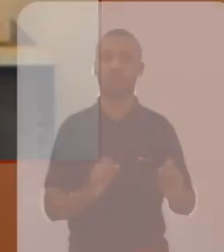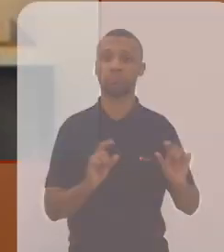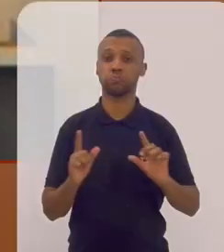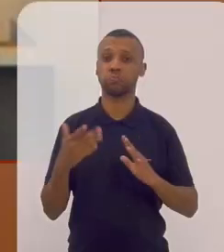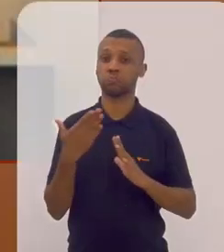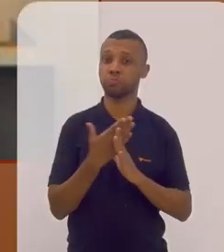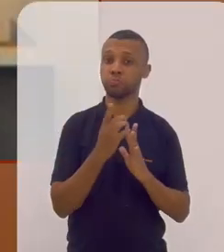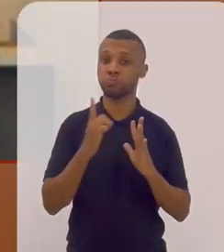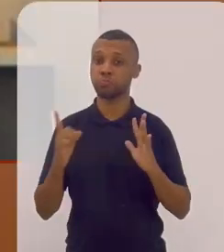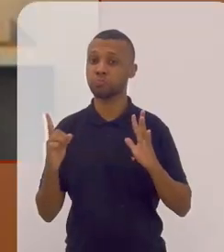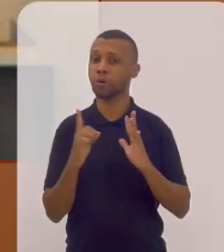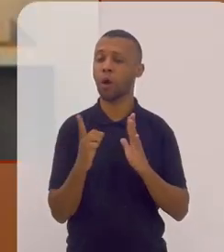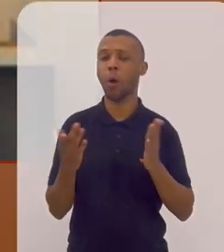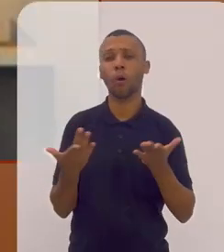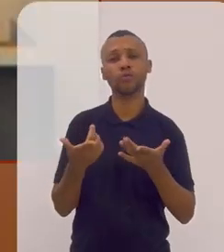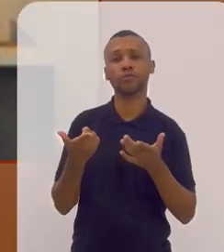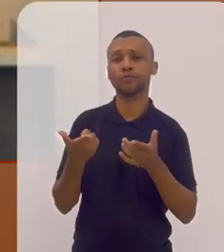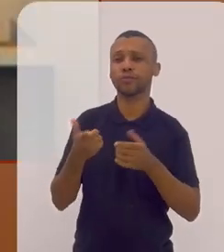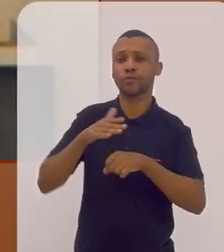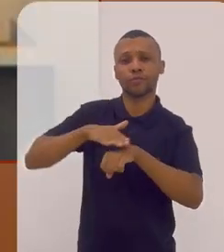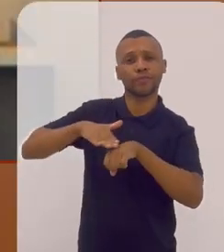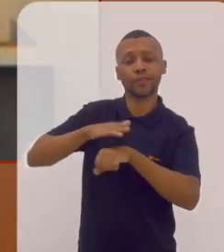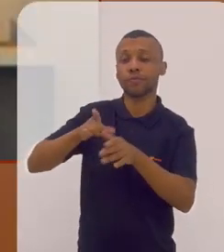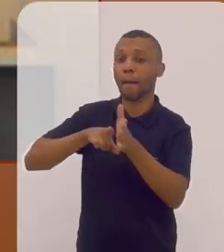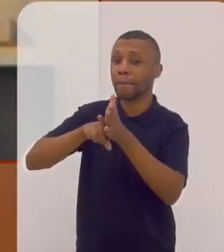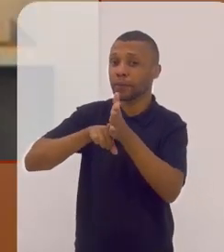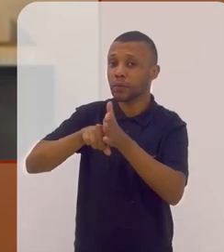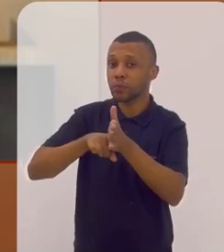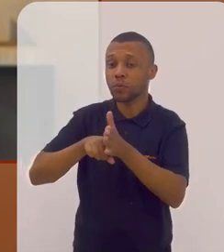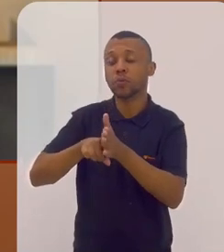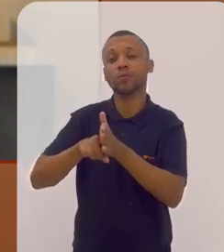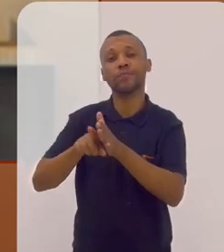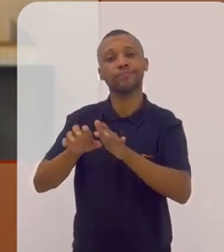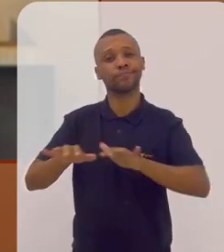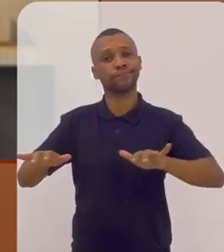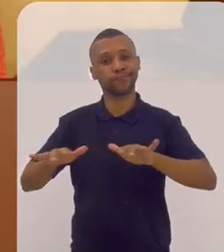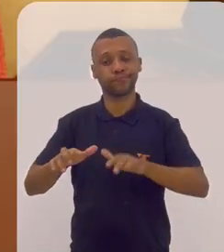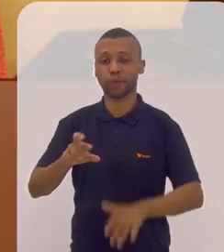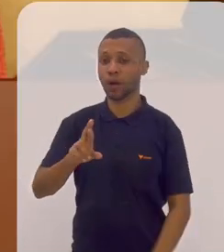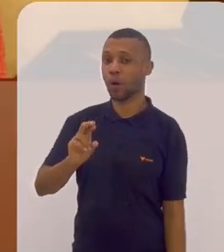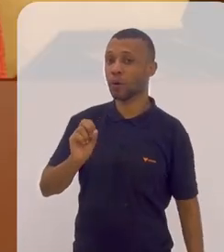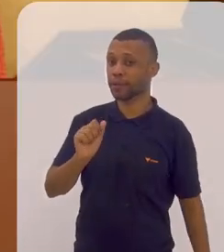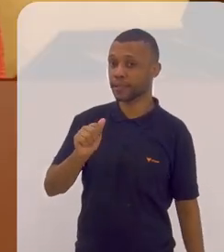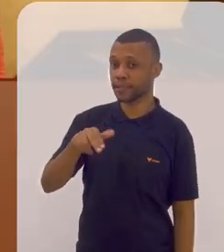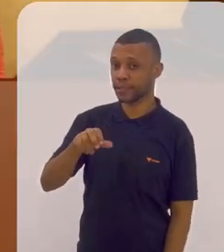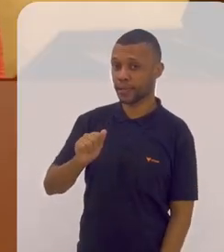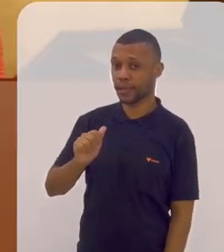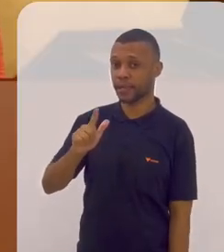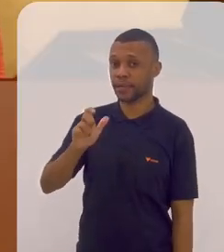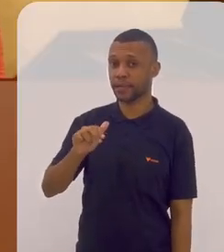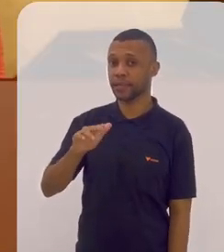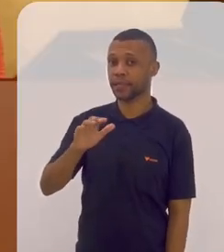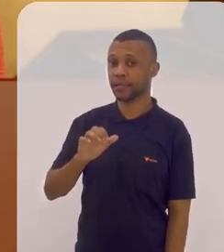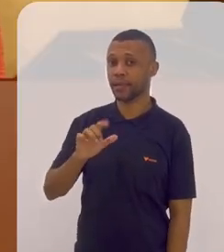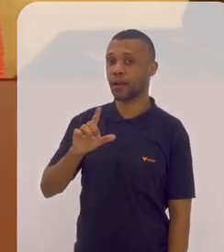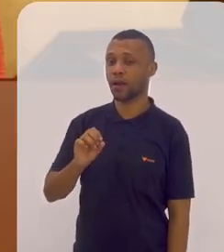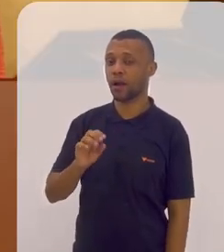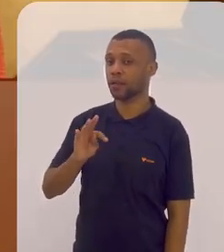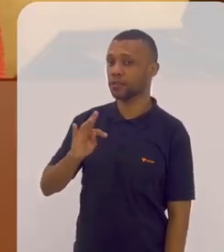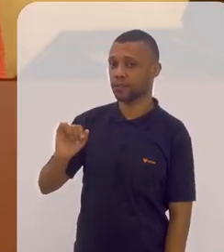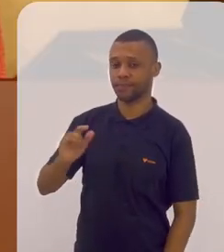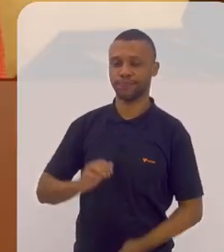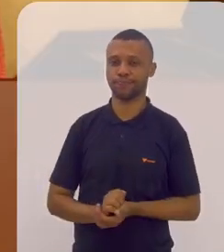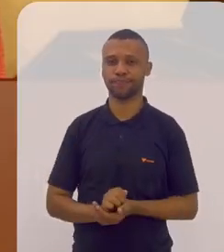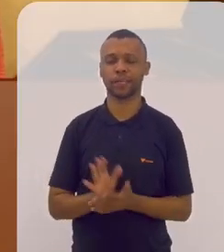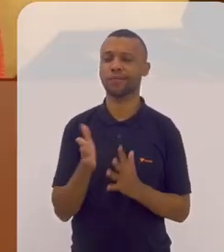O perfil está de volta conversando hoje com a pesquisadora e cravista Rosana Anzelotti. Rosana, no bloco anterior